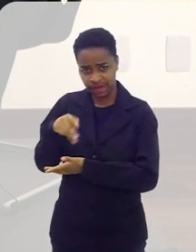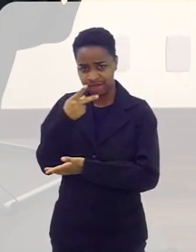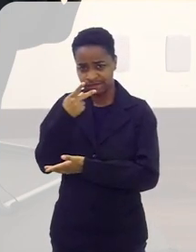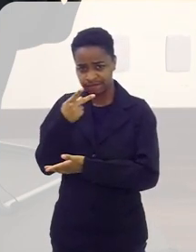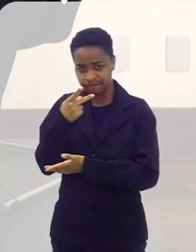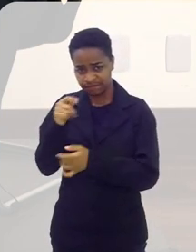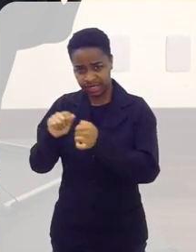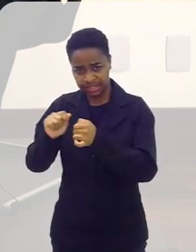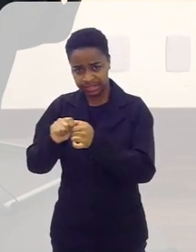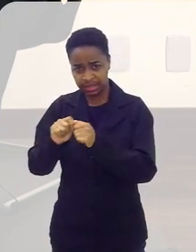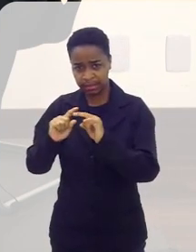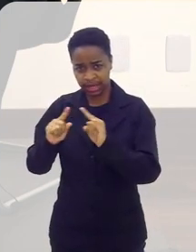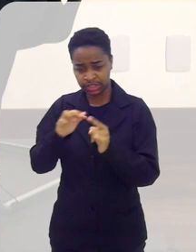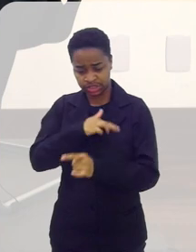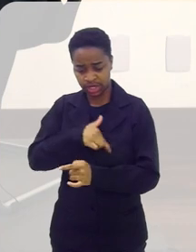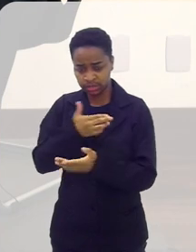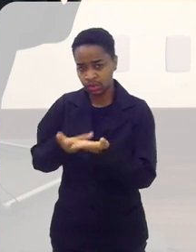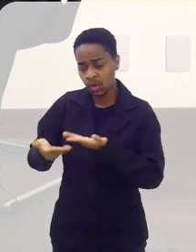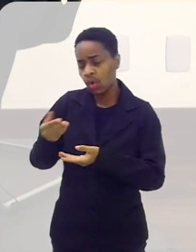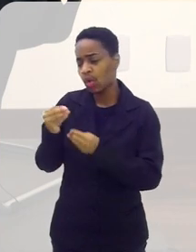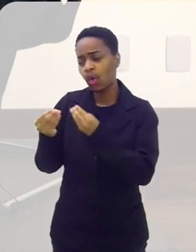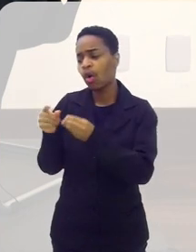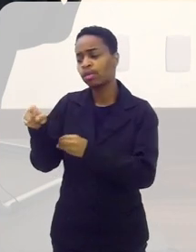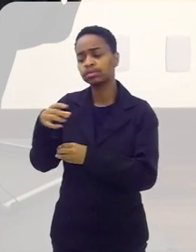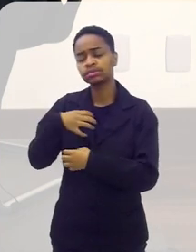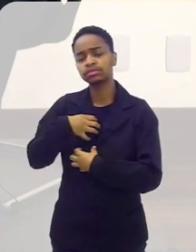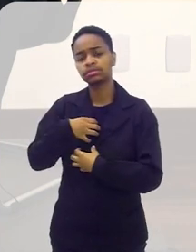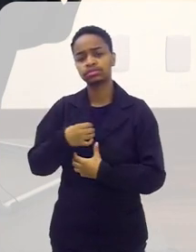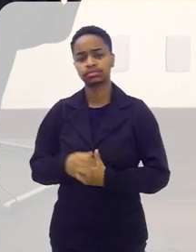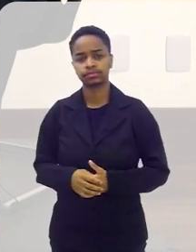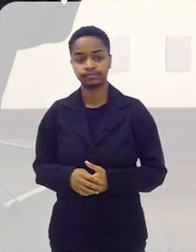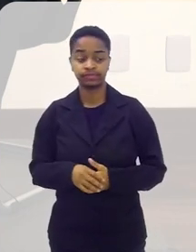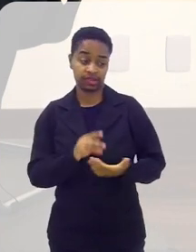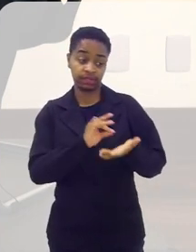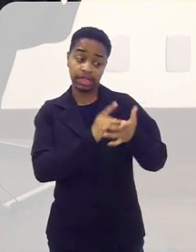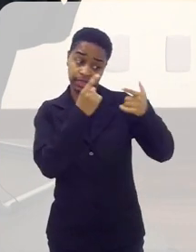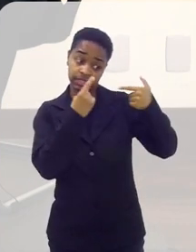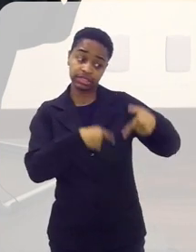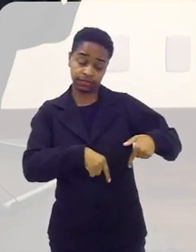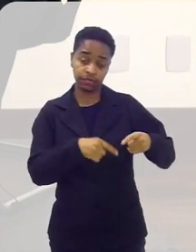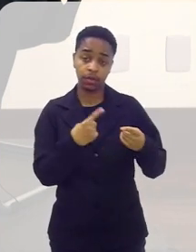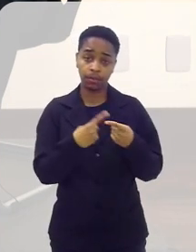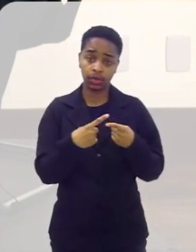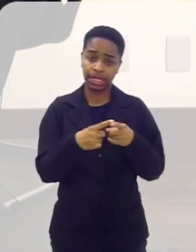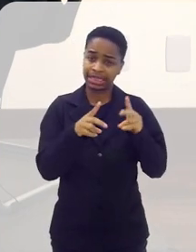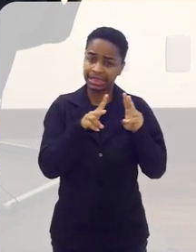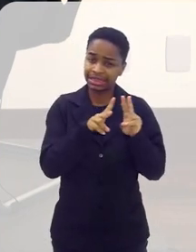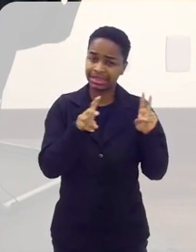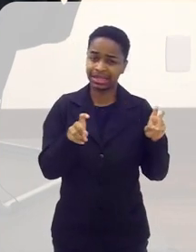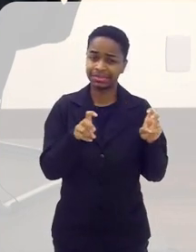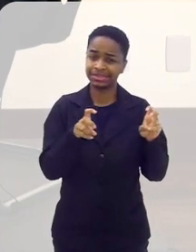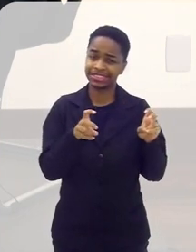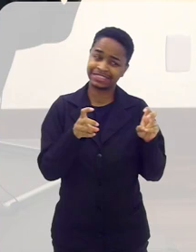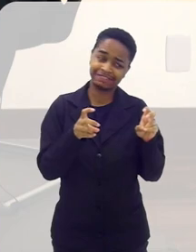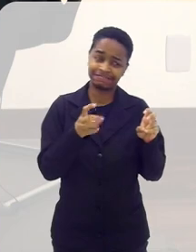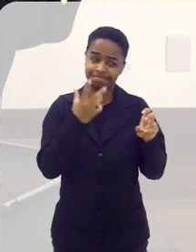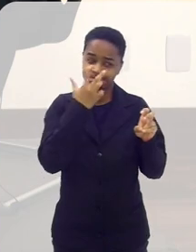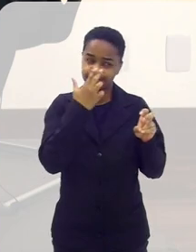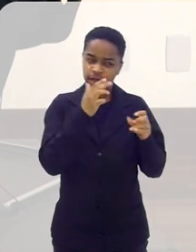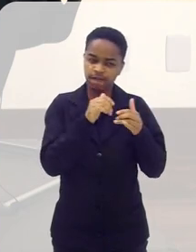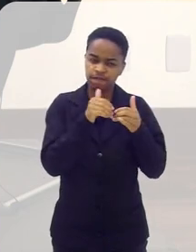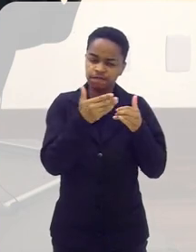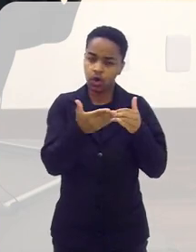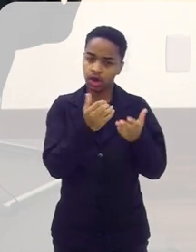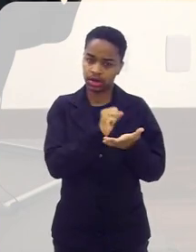Interreligioso. Como é que foi para você? É um desafio, porque é uma temática que, geralmente,